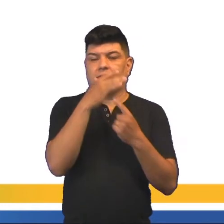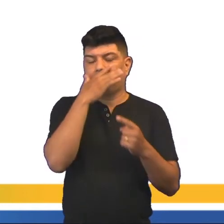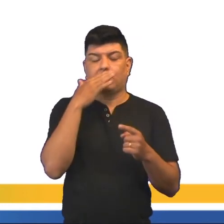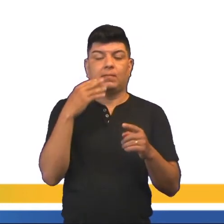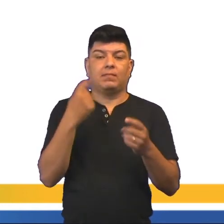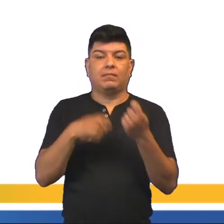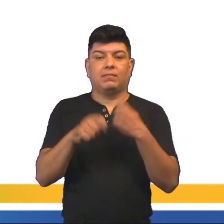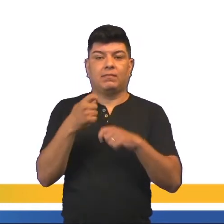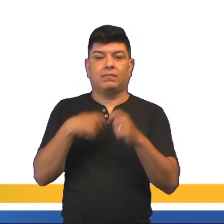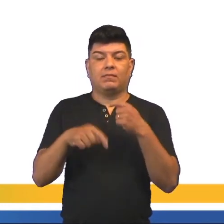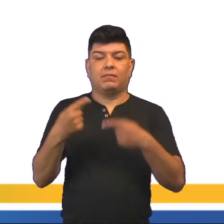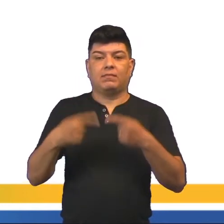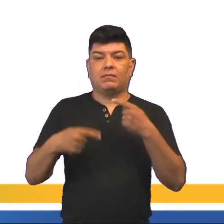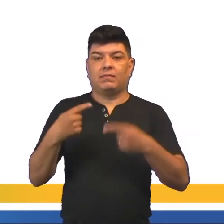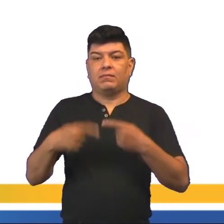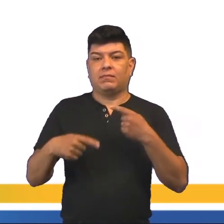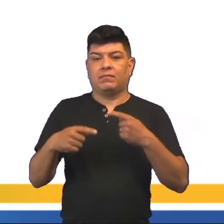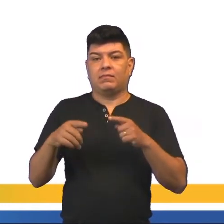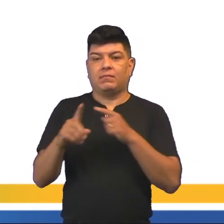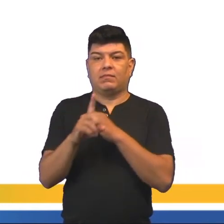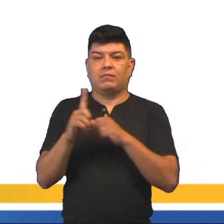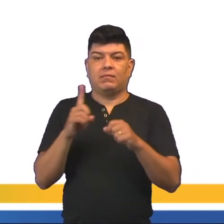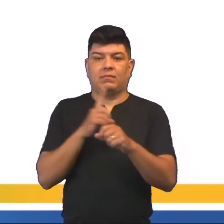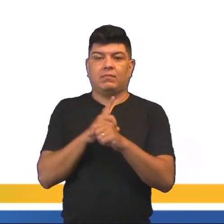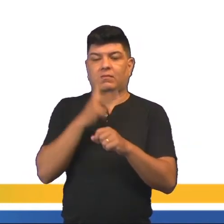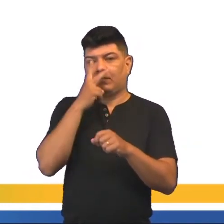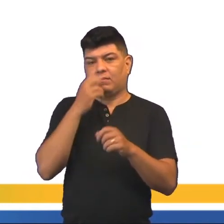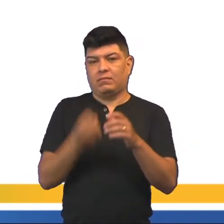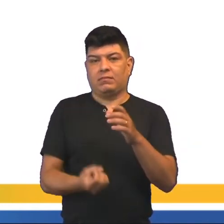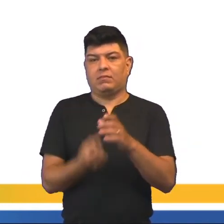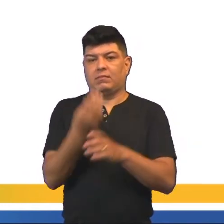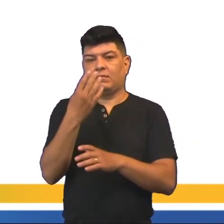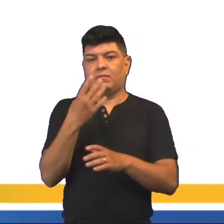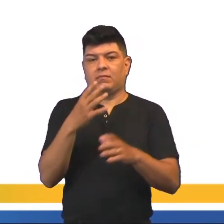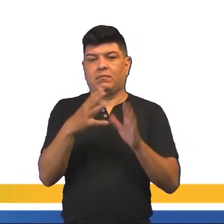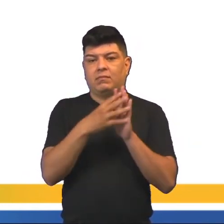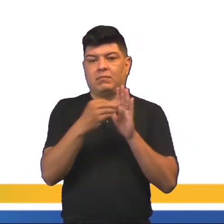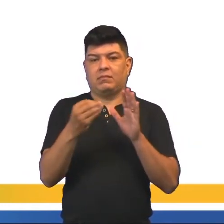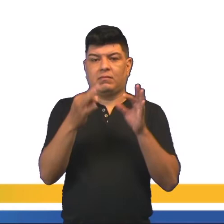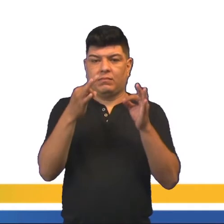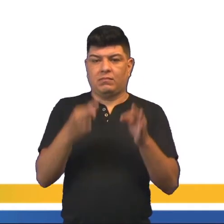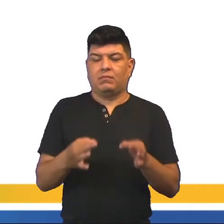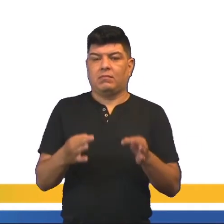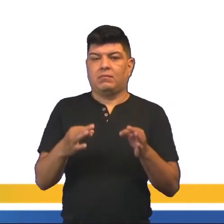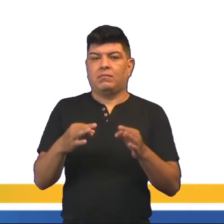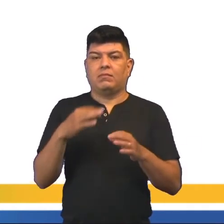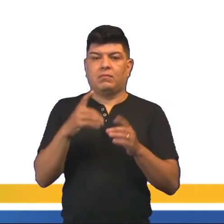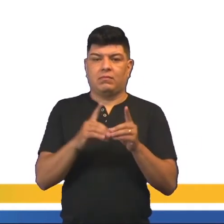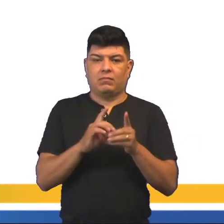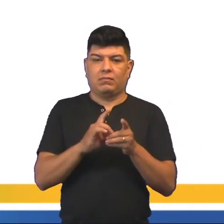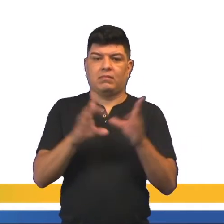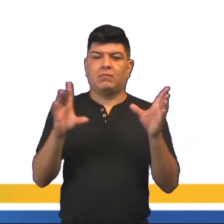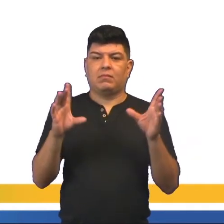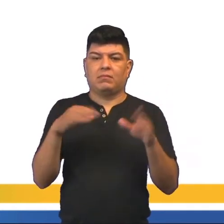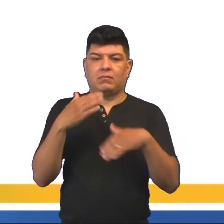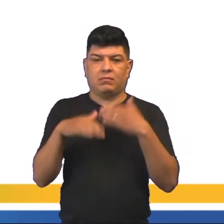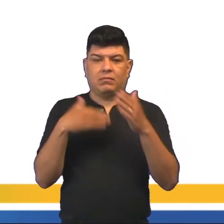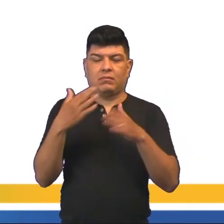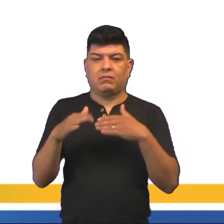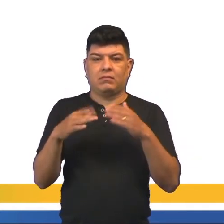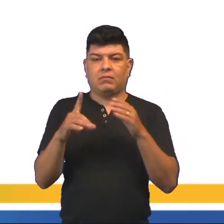correntes econômicas, políticas e sociais que visam criar um modelo justo e democrático para o desenvolvimento da sociedade.